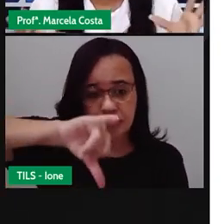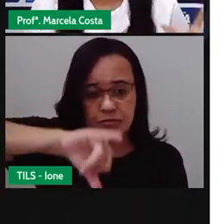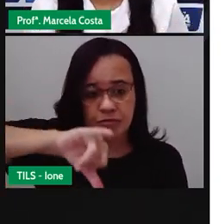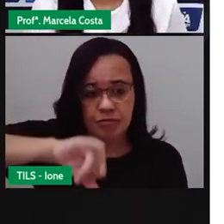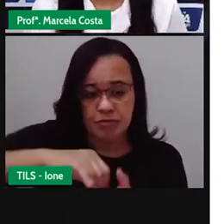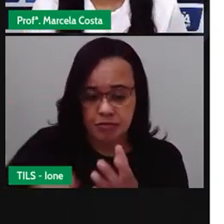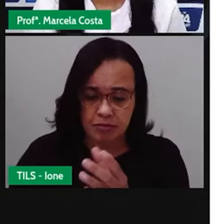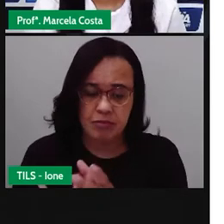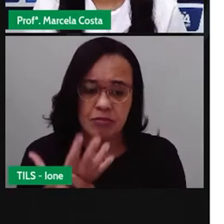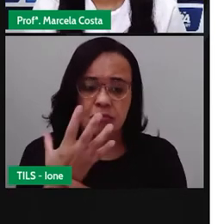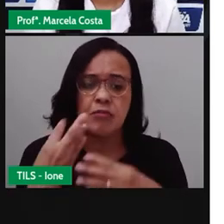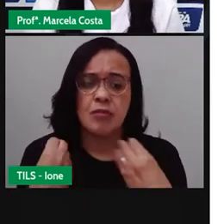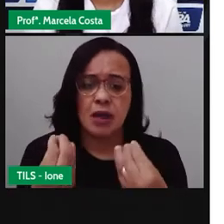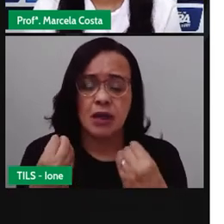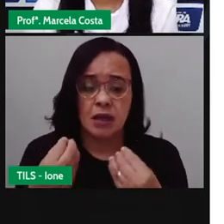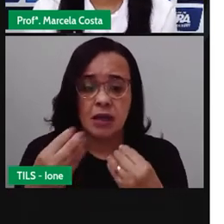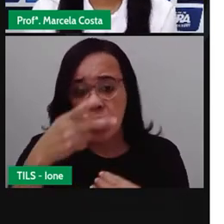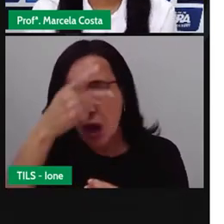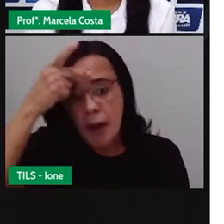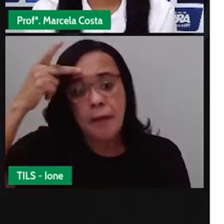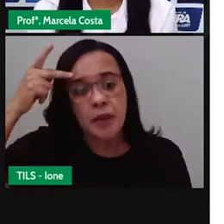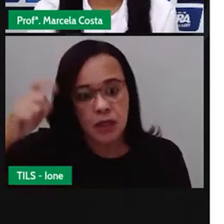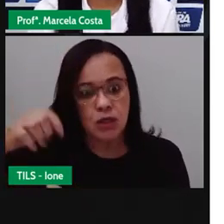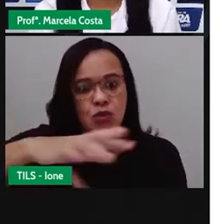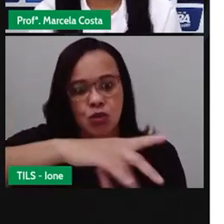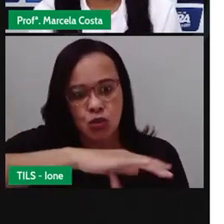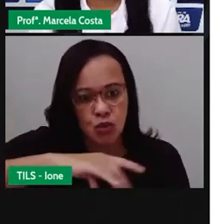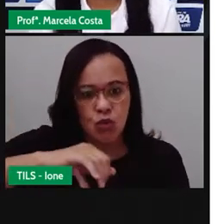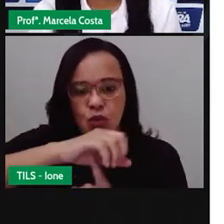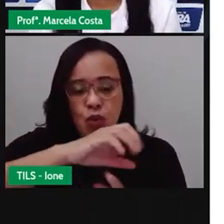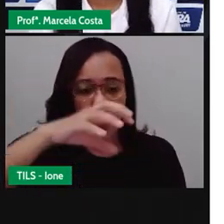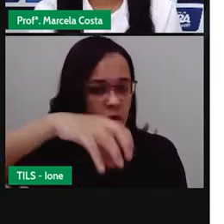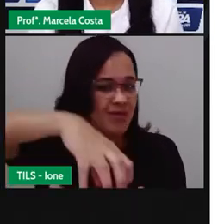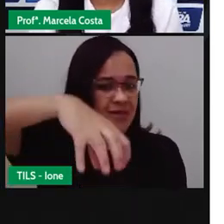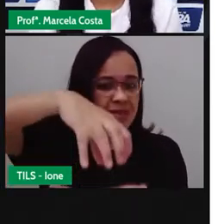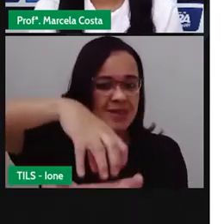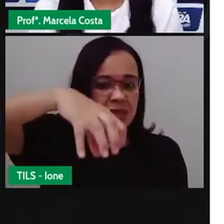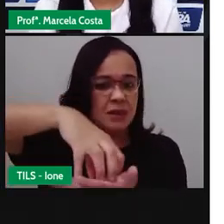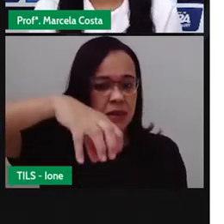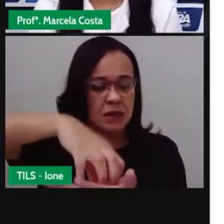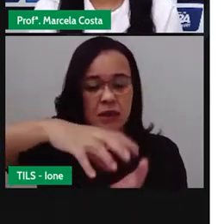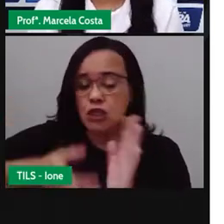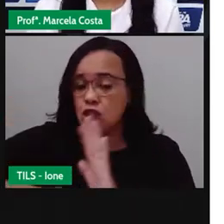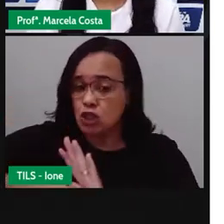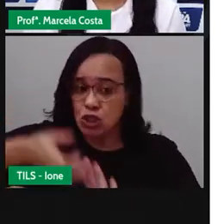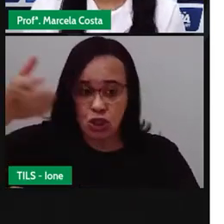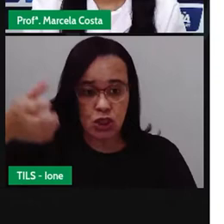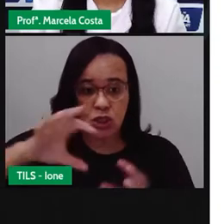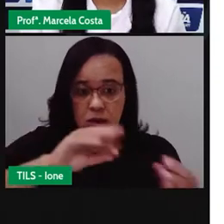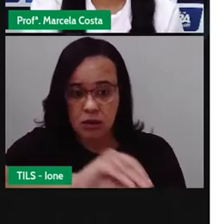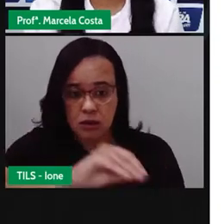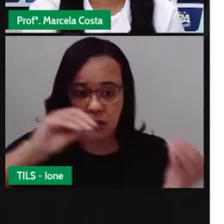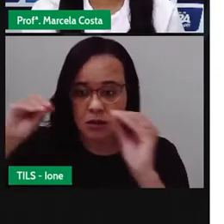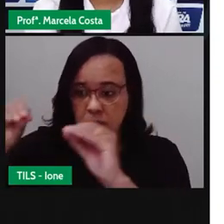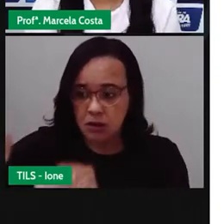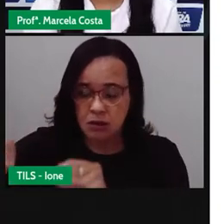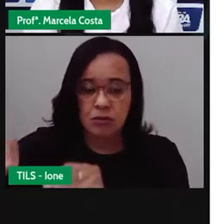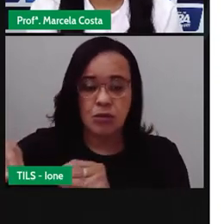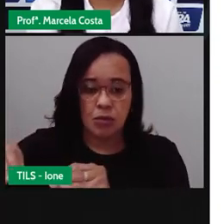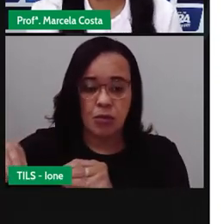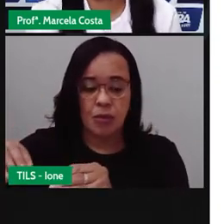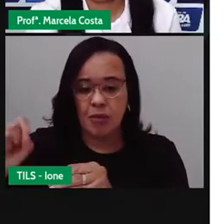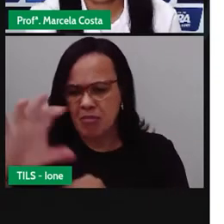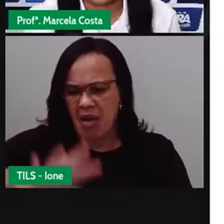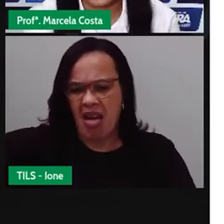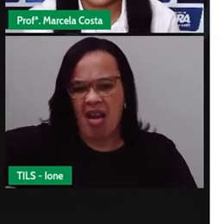retirar os perantes dos centros da cidade. Por que, antes das feiras eram ao ar livre, eram